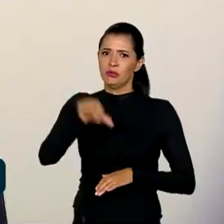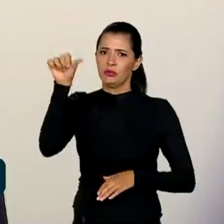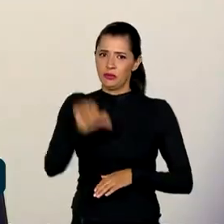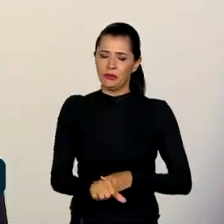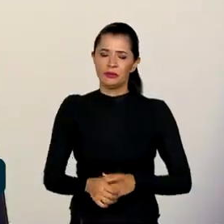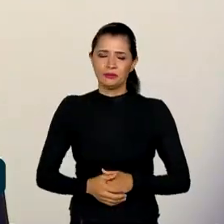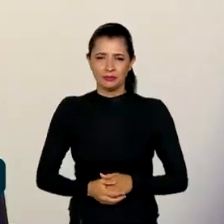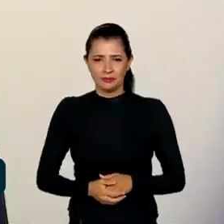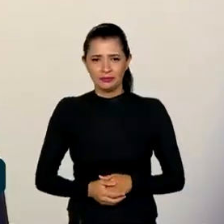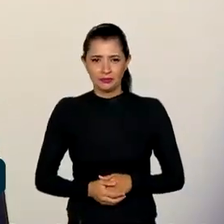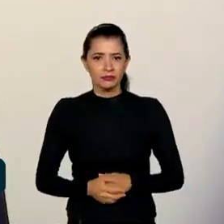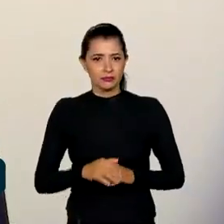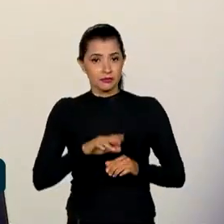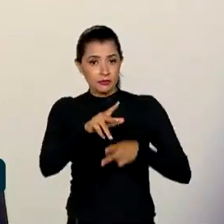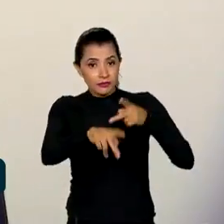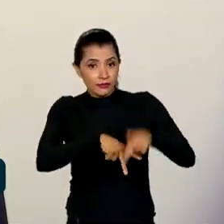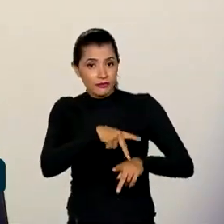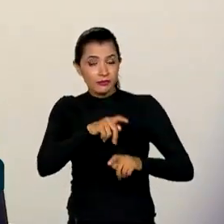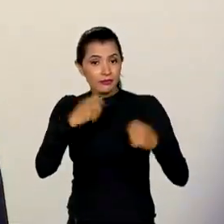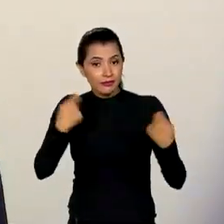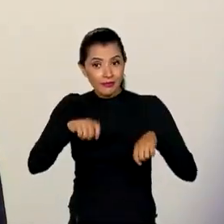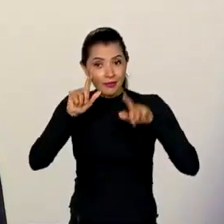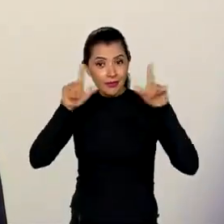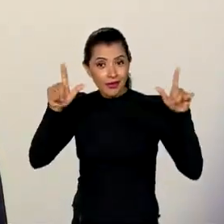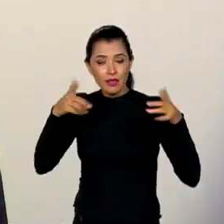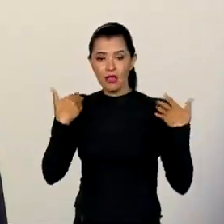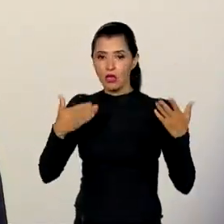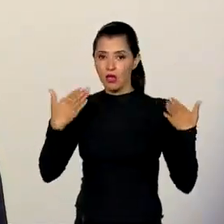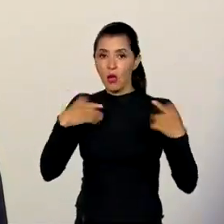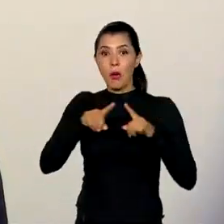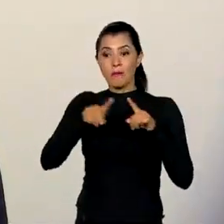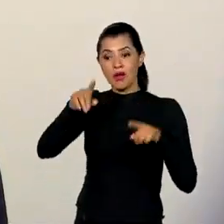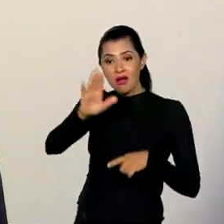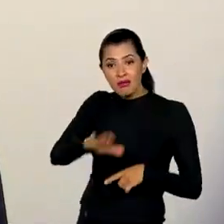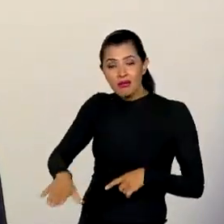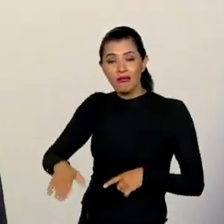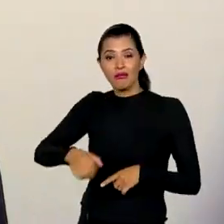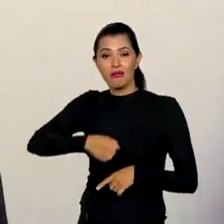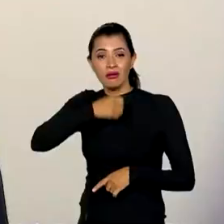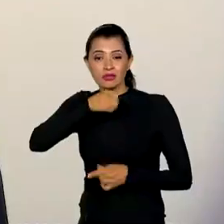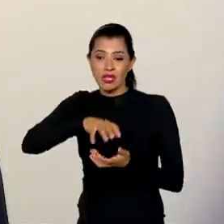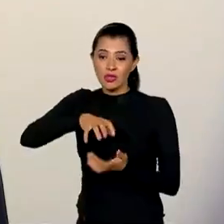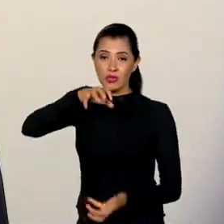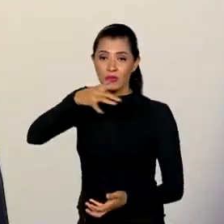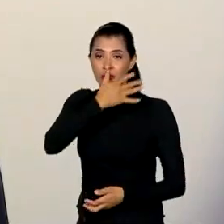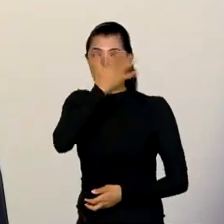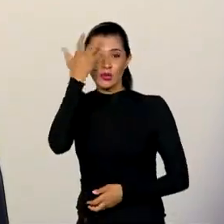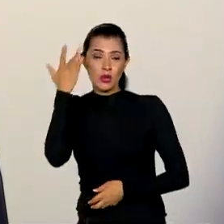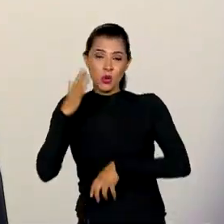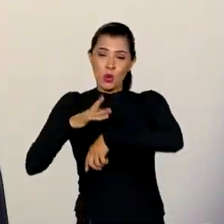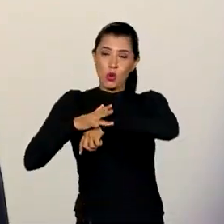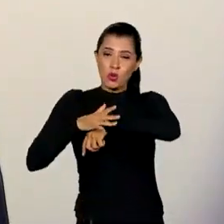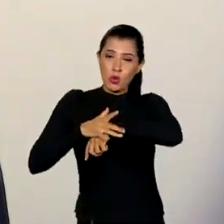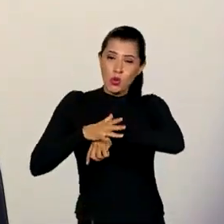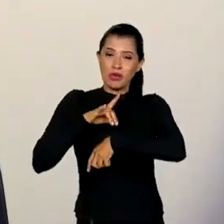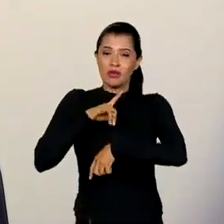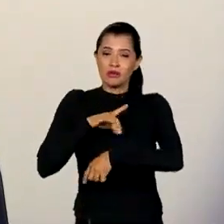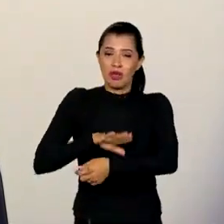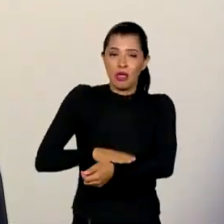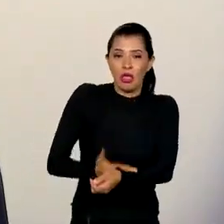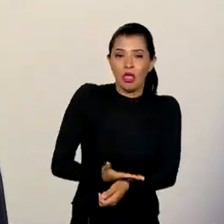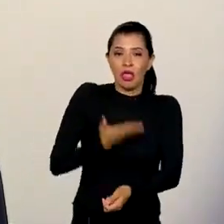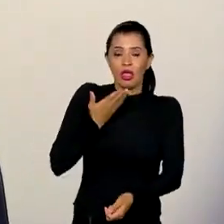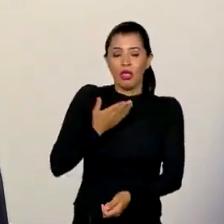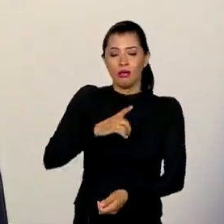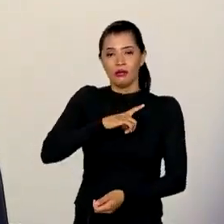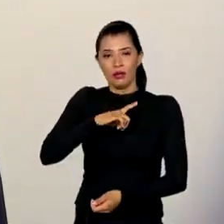Toda a população tem que estar atenta com esse calor, mas as crianças, idosos, pessoas com doenças crônicas, o hipertenso, né,